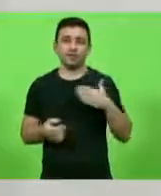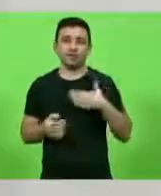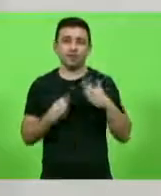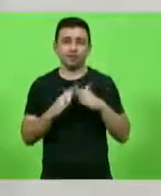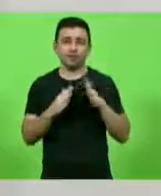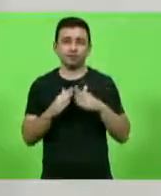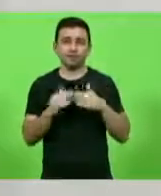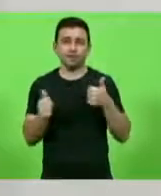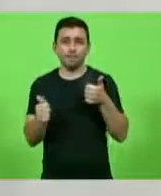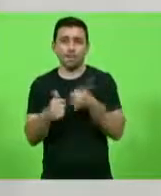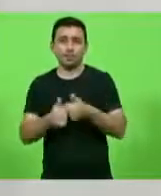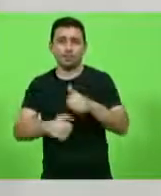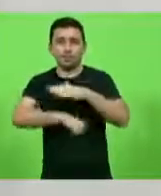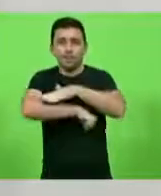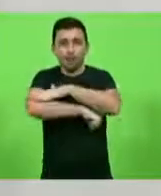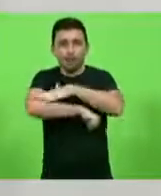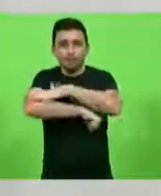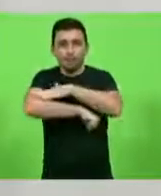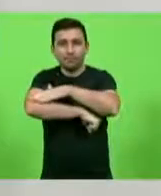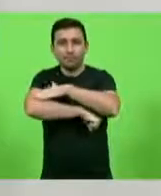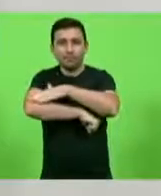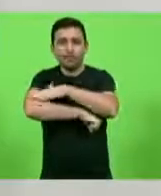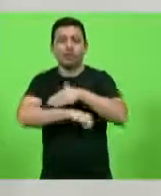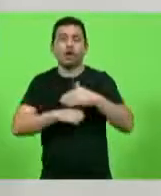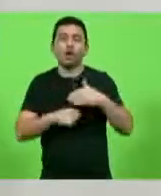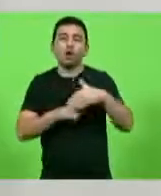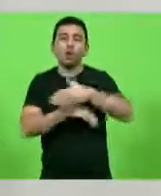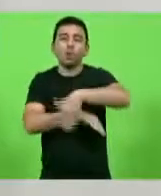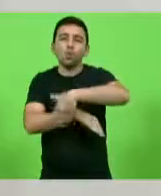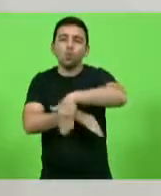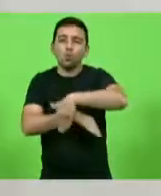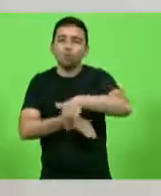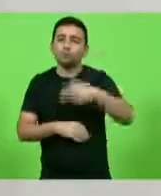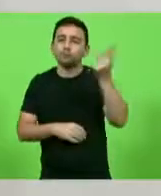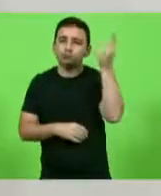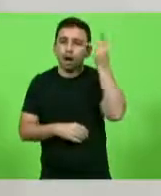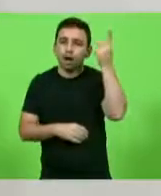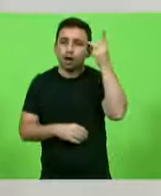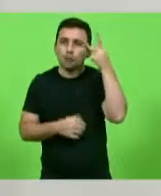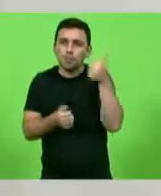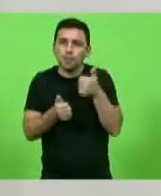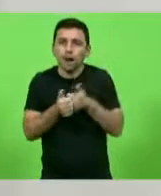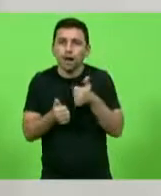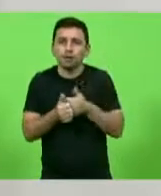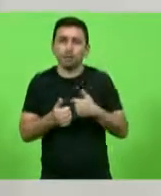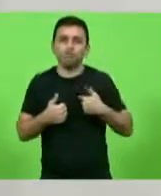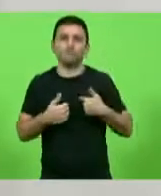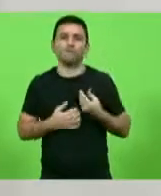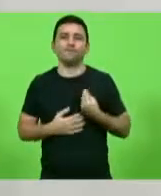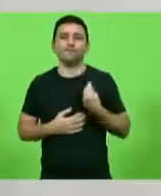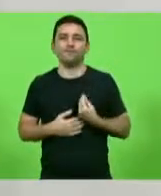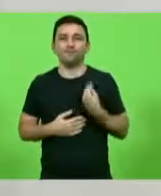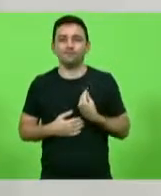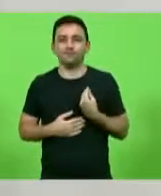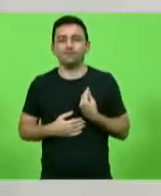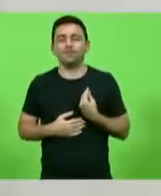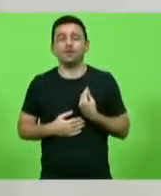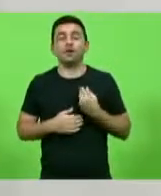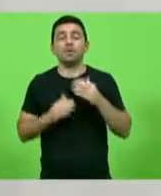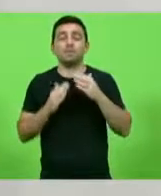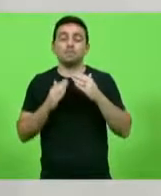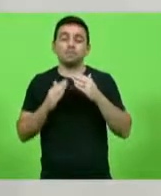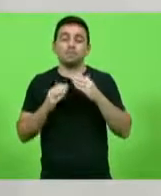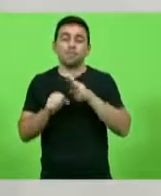Praça Fritz Müller, ali na Rua São Paulo, bem perto onde eu morava, no bairro Victor Konder. E, em